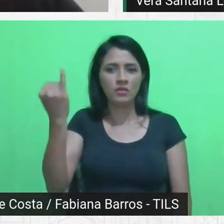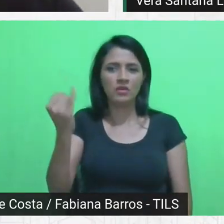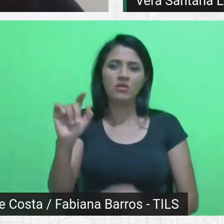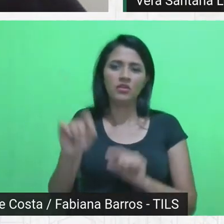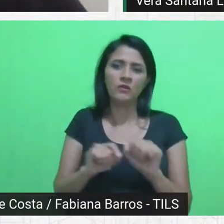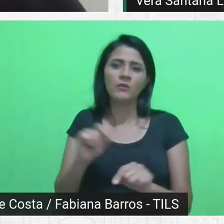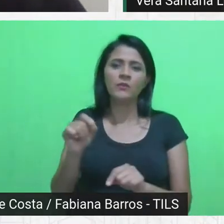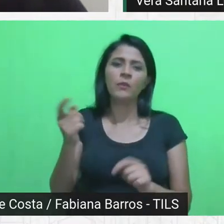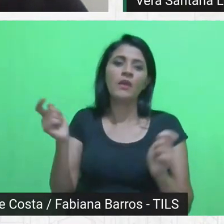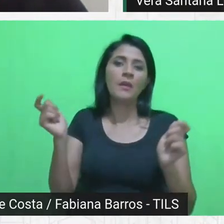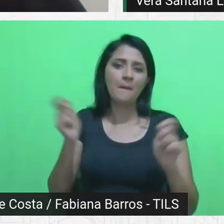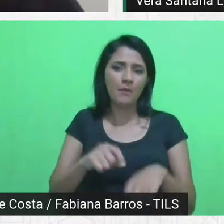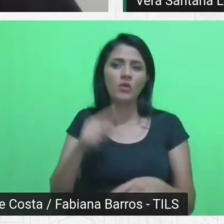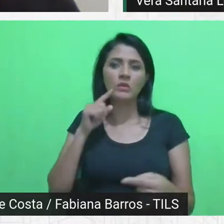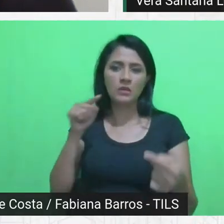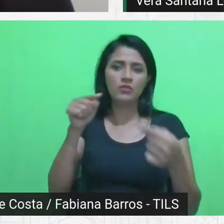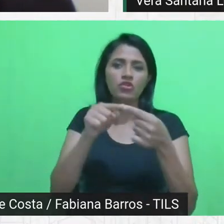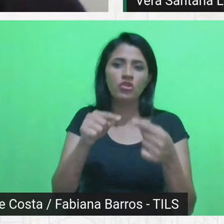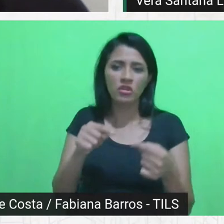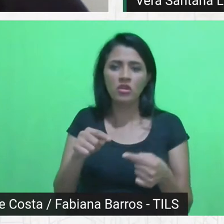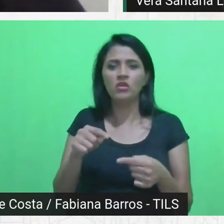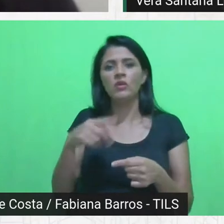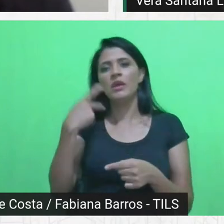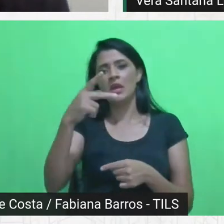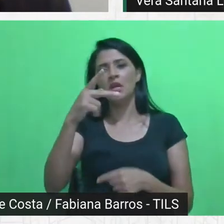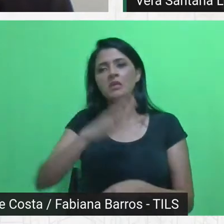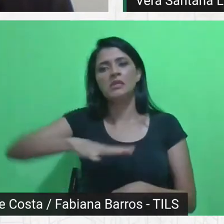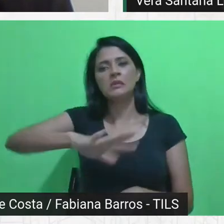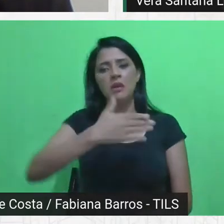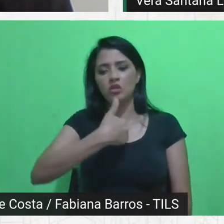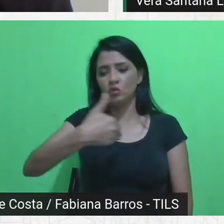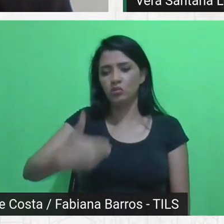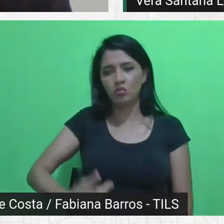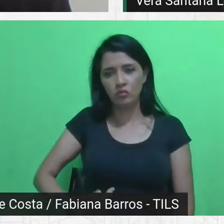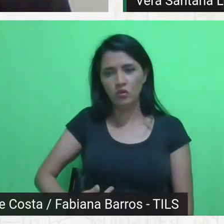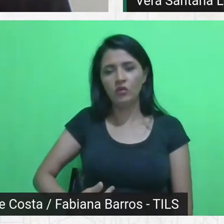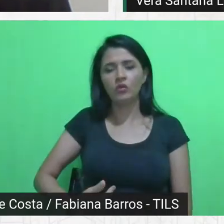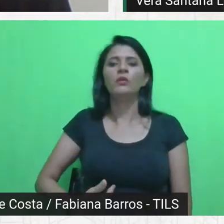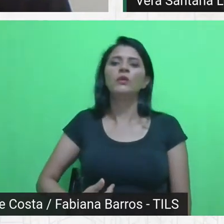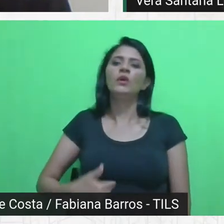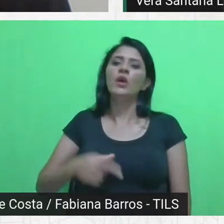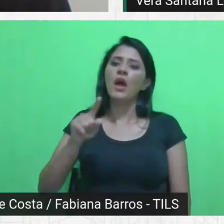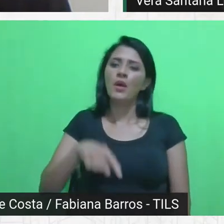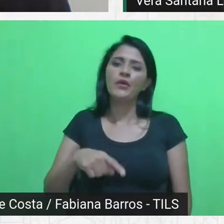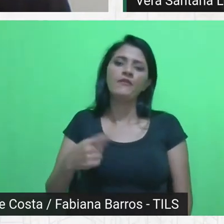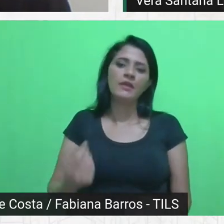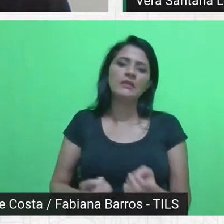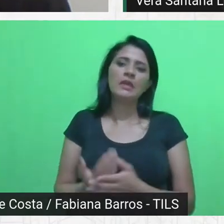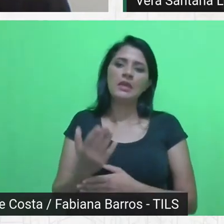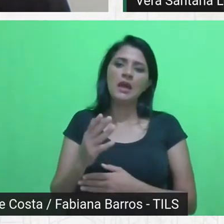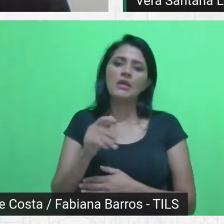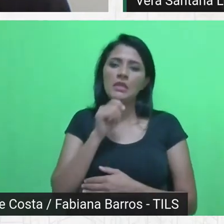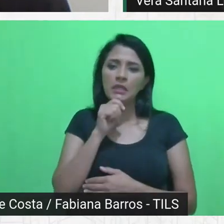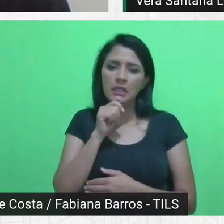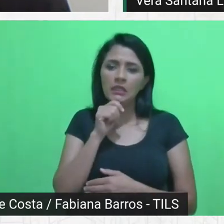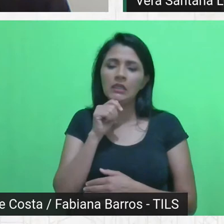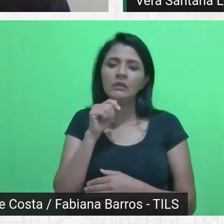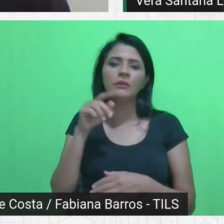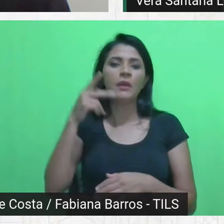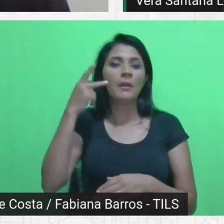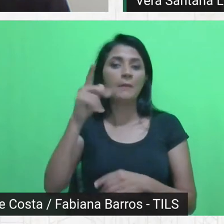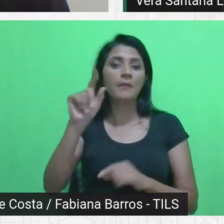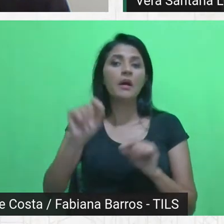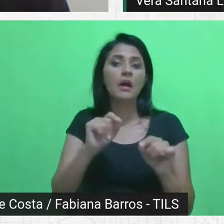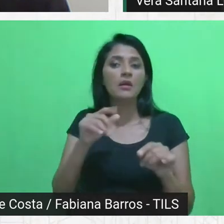possam ser atingidos, esses espaços públicos a reconstituir ou a constituir para uma apropriação